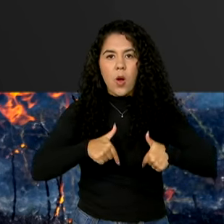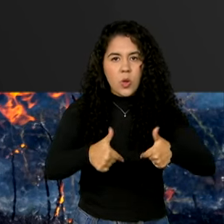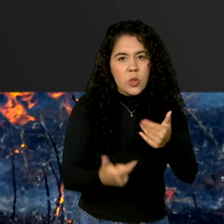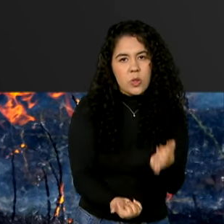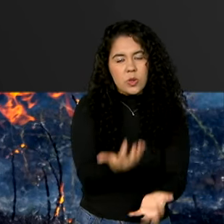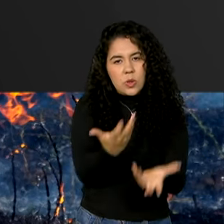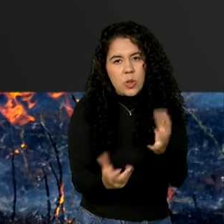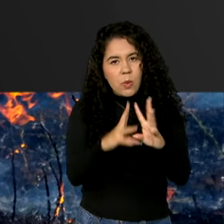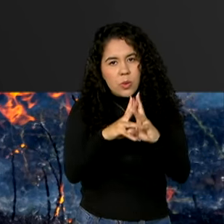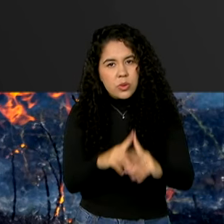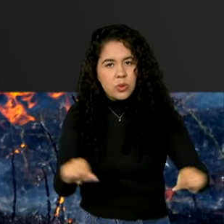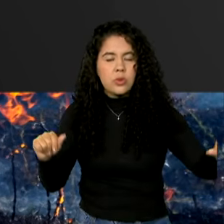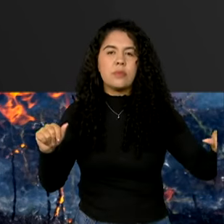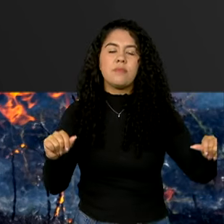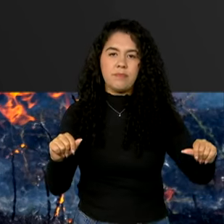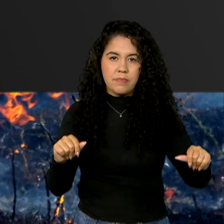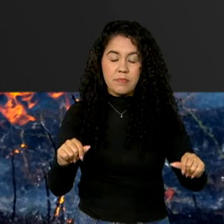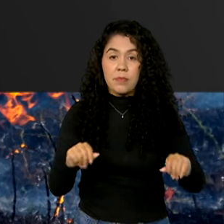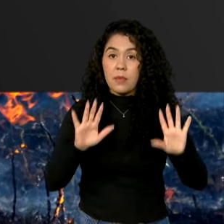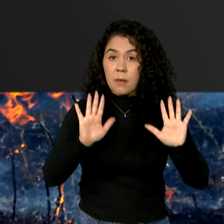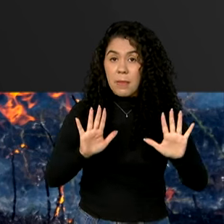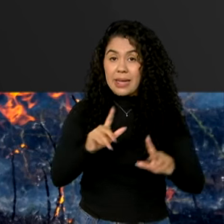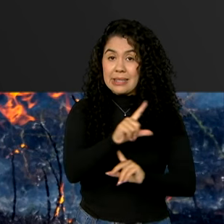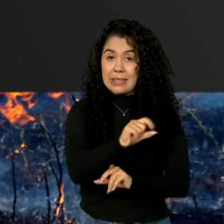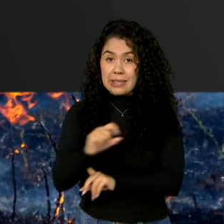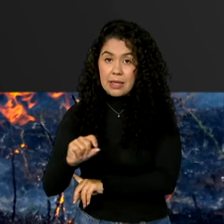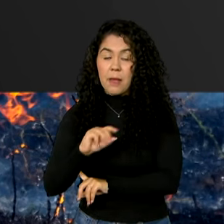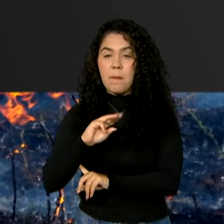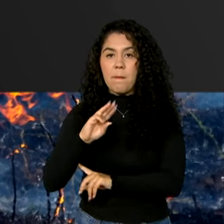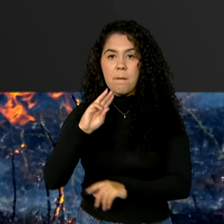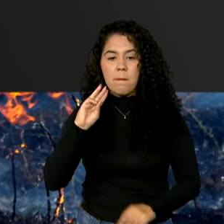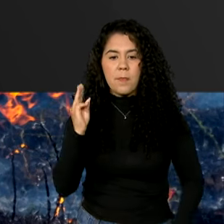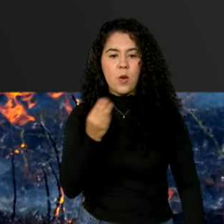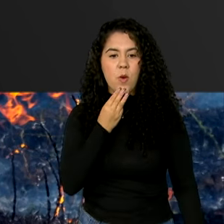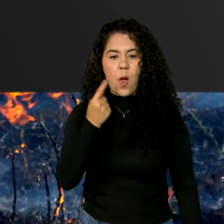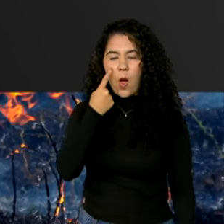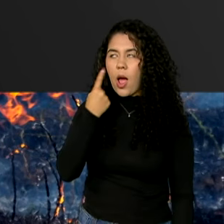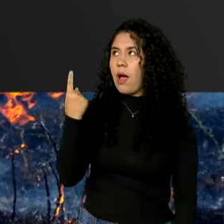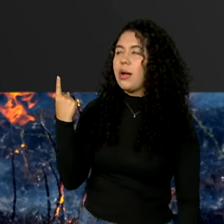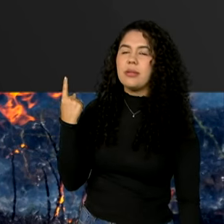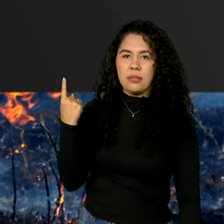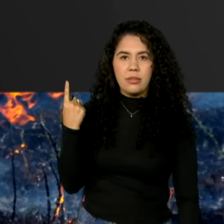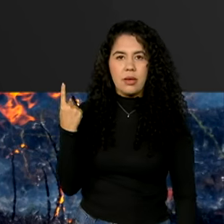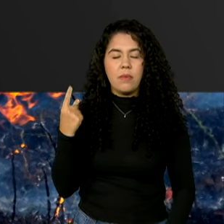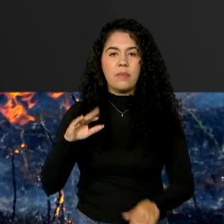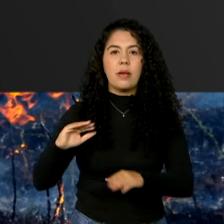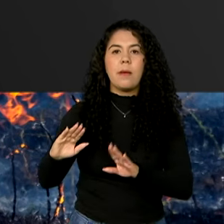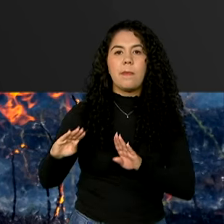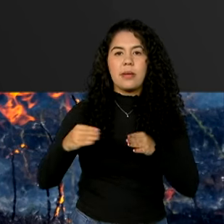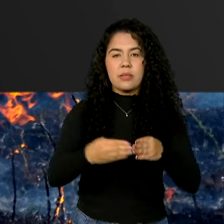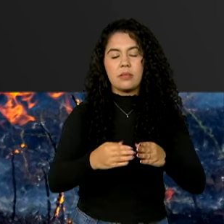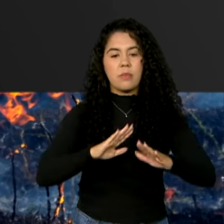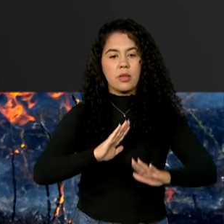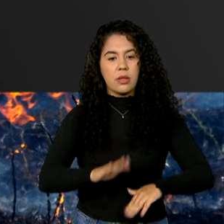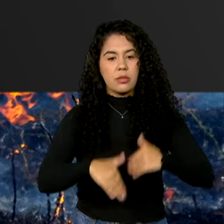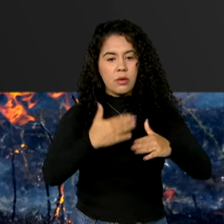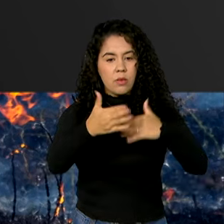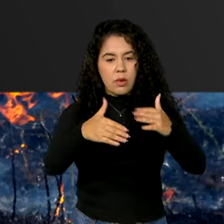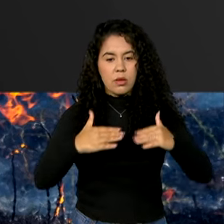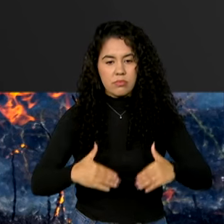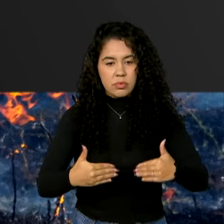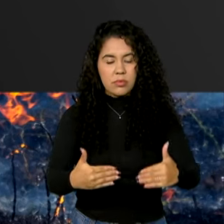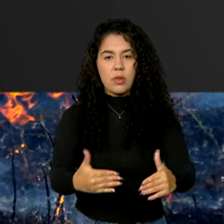desmatamento e incêndios. 100 milhões para o Ministério do Desenvolvimento e Assistência Social, Família e Combate à Fome.